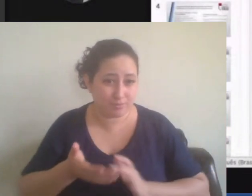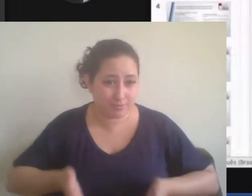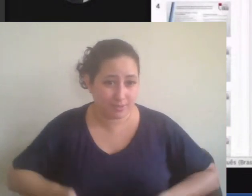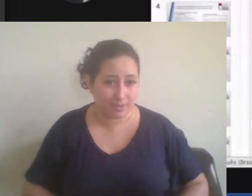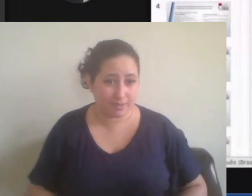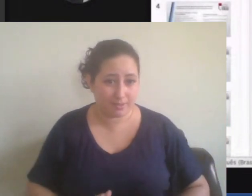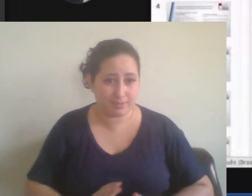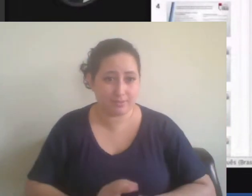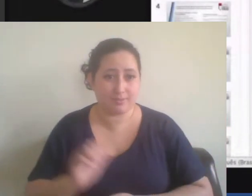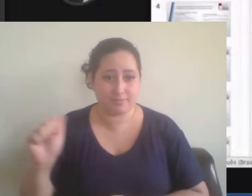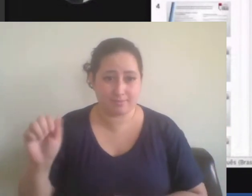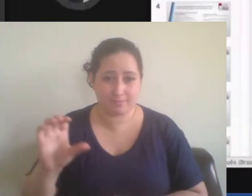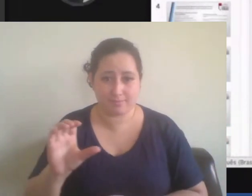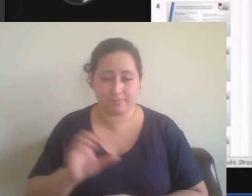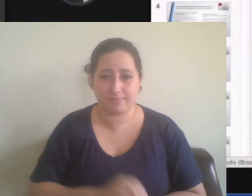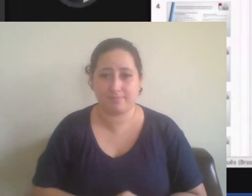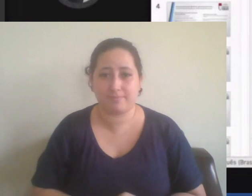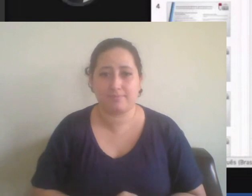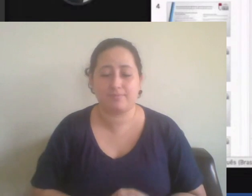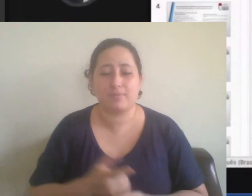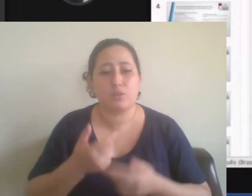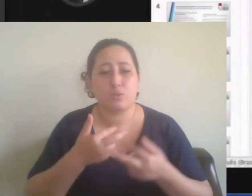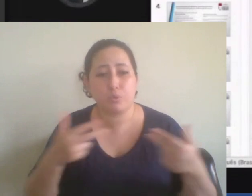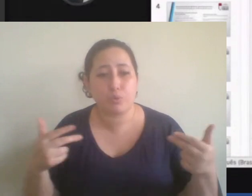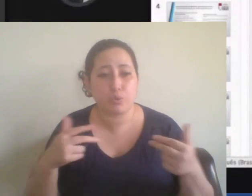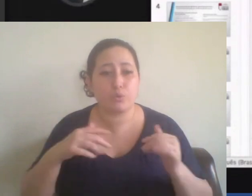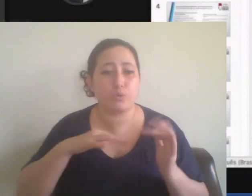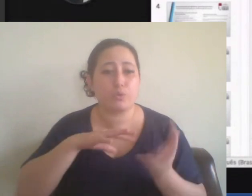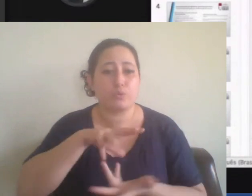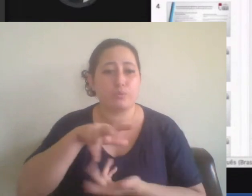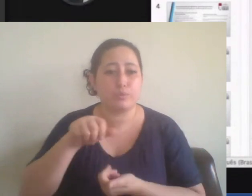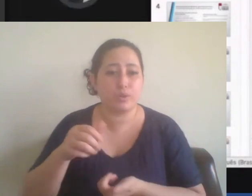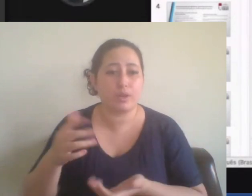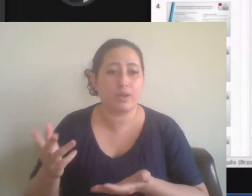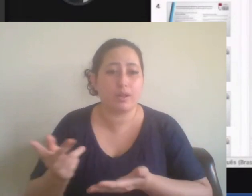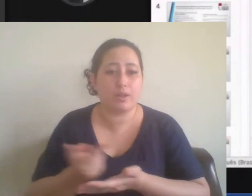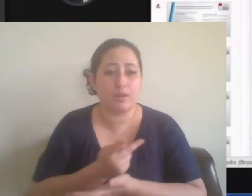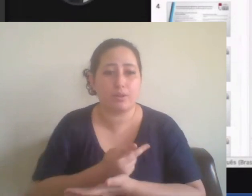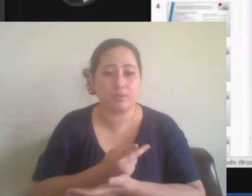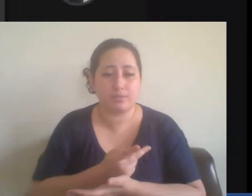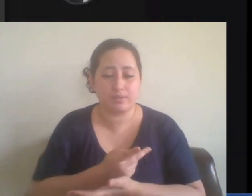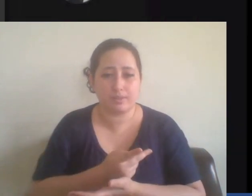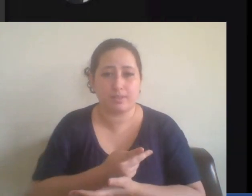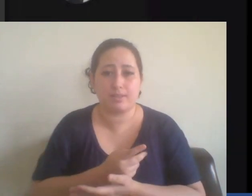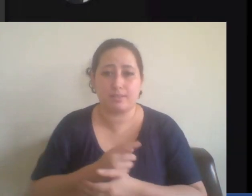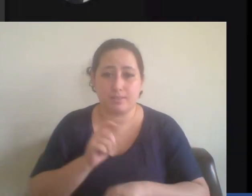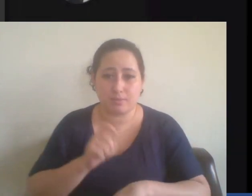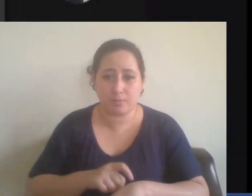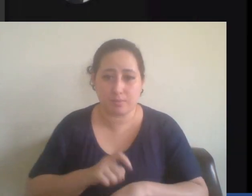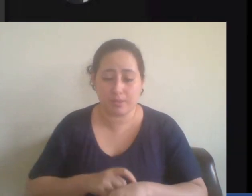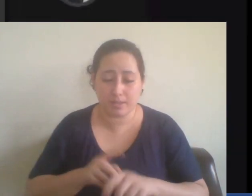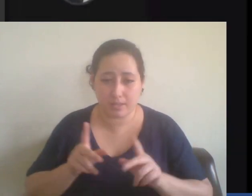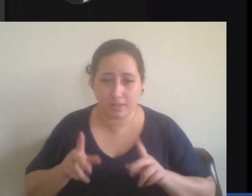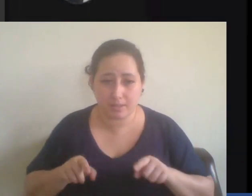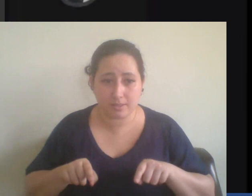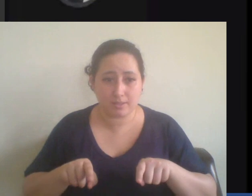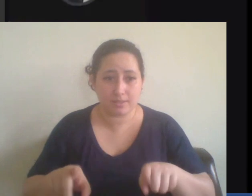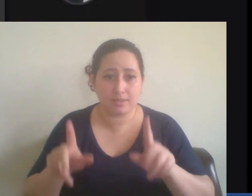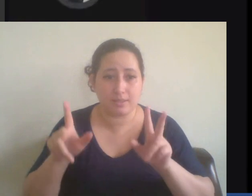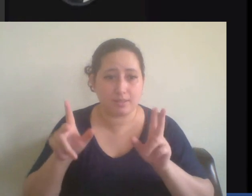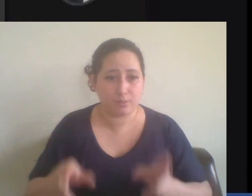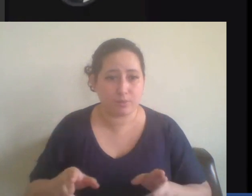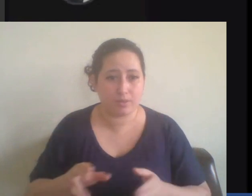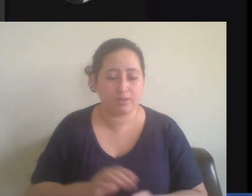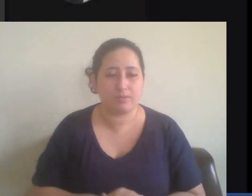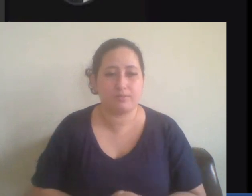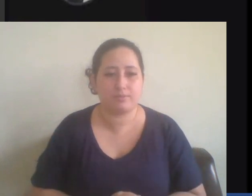quando algumas coisas no mundo aconteceram praticamente ao mesmo tempo, como a